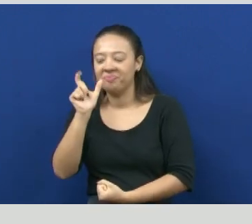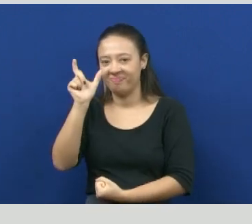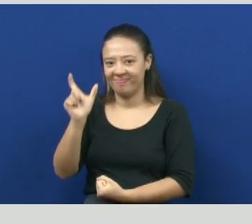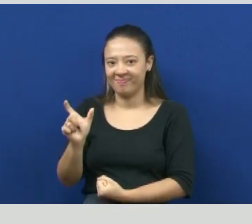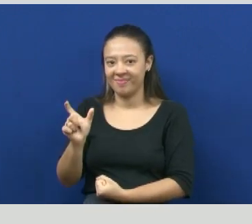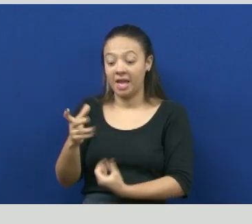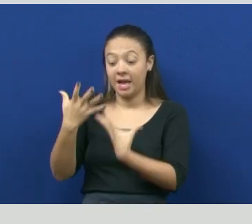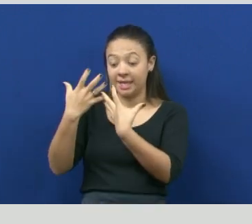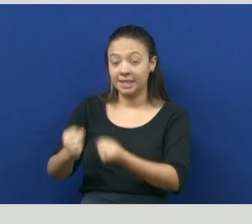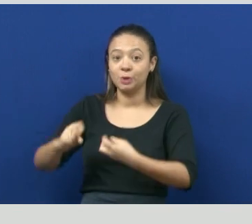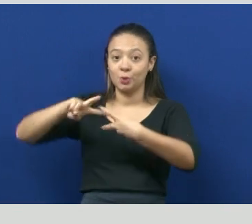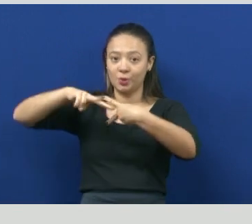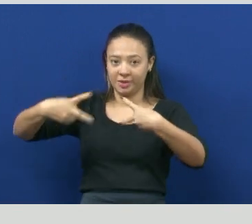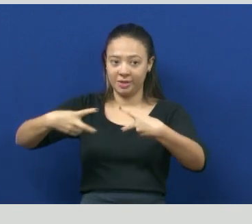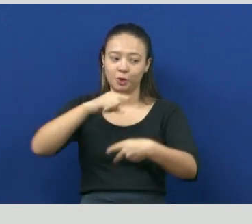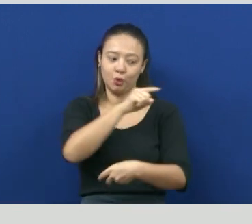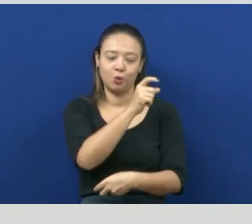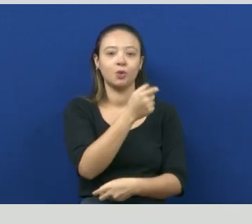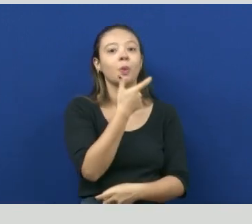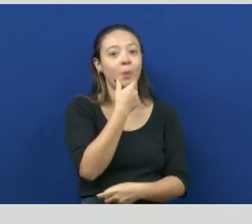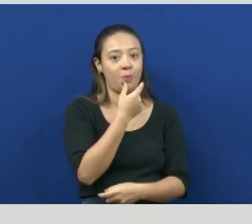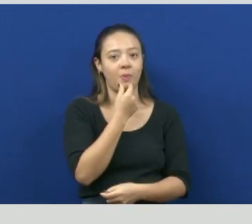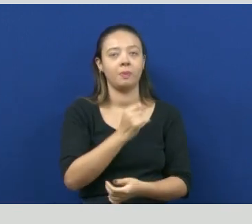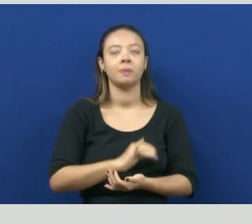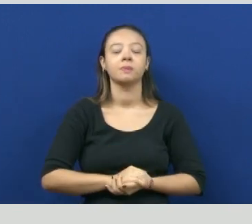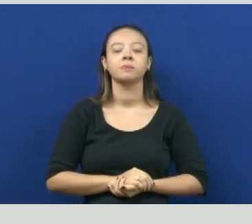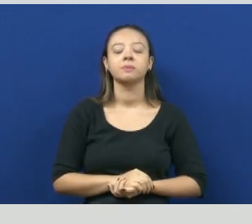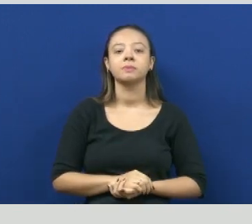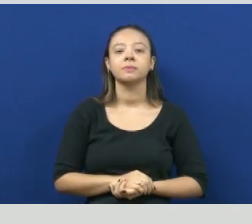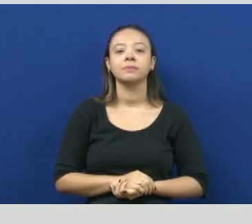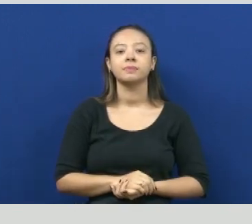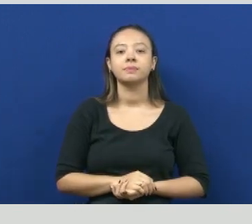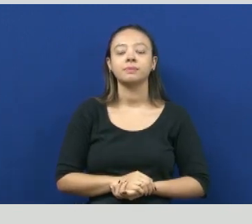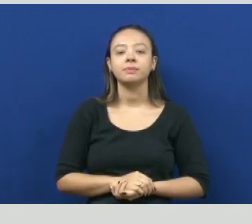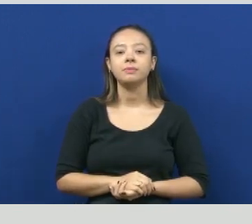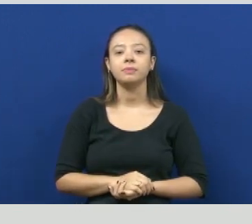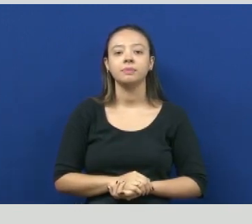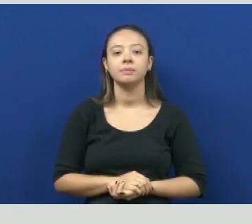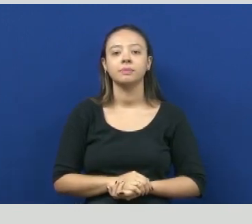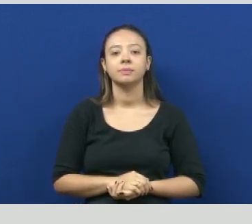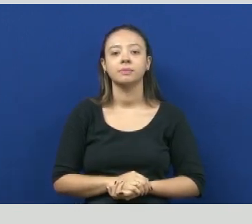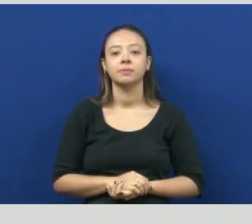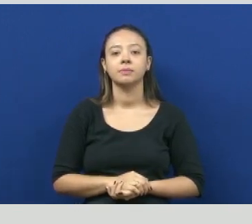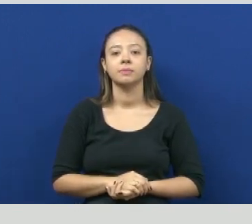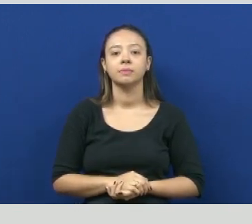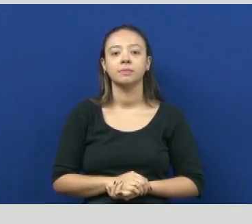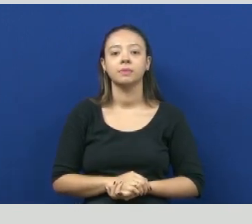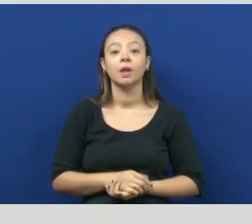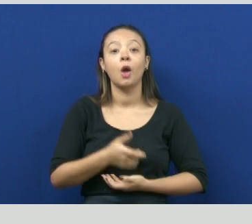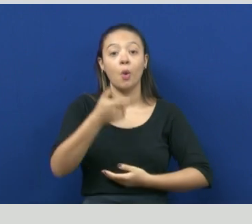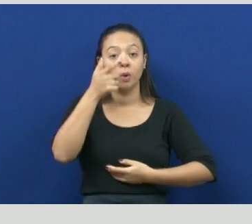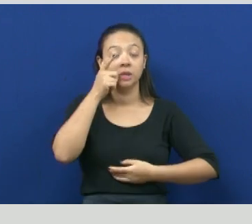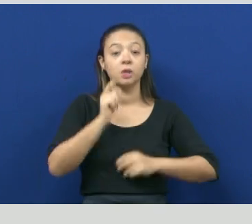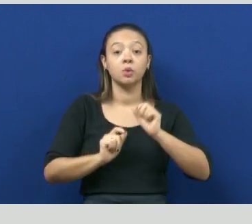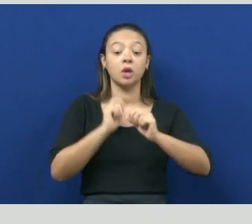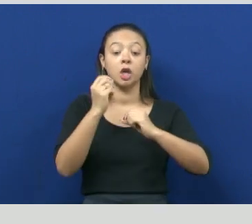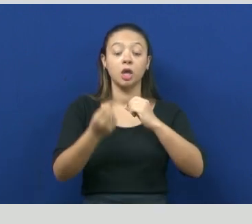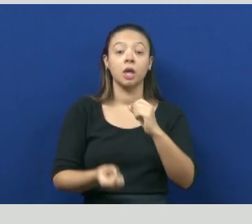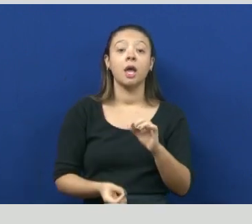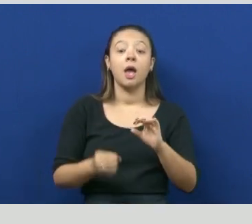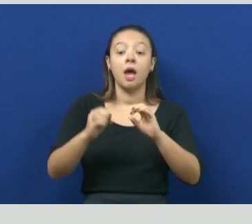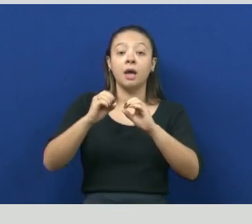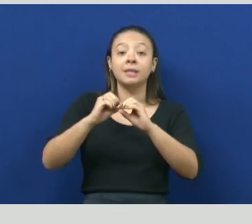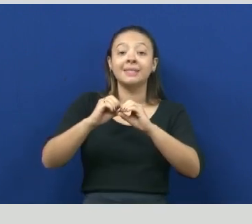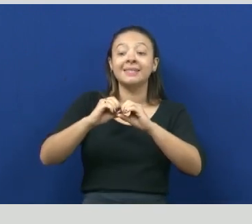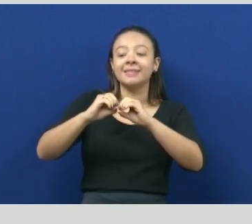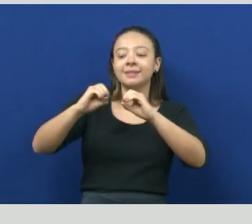da bactéria macho vai fazer a divisão. Já